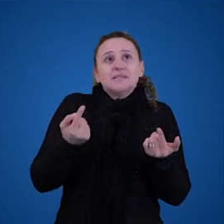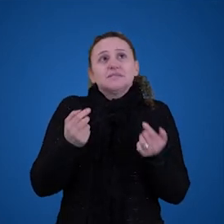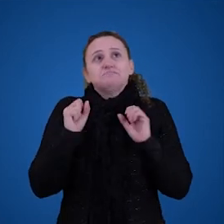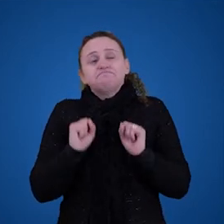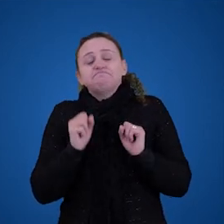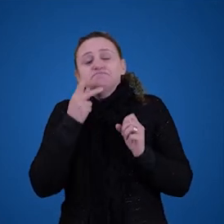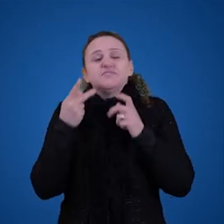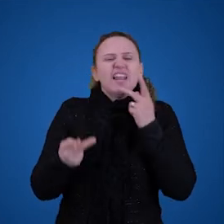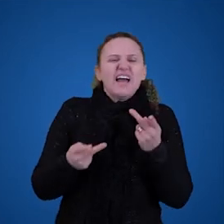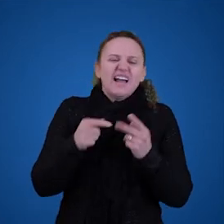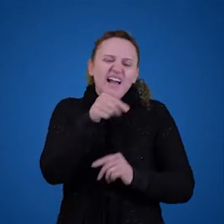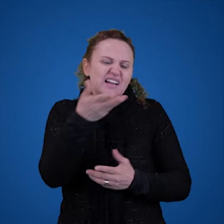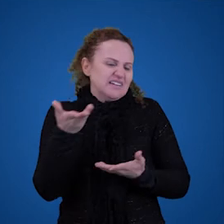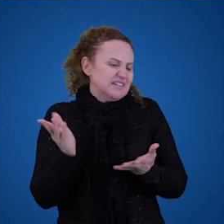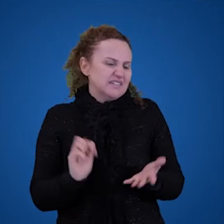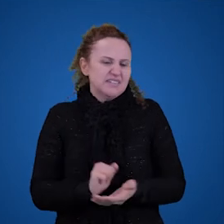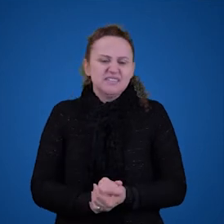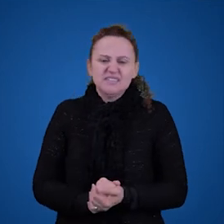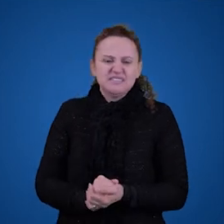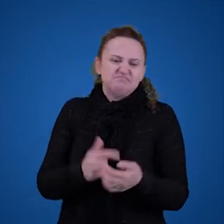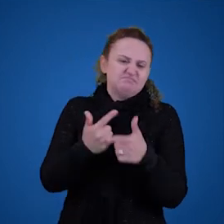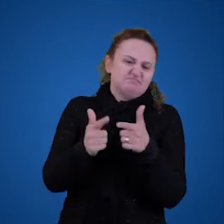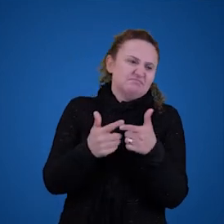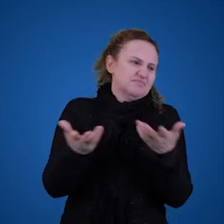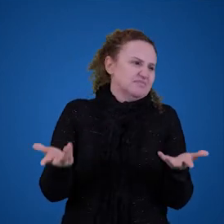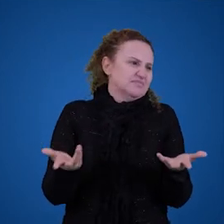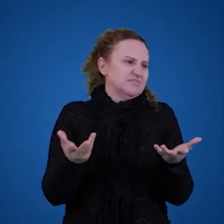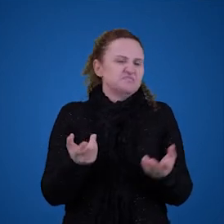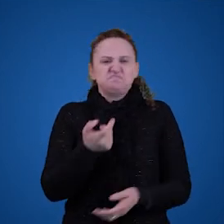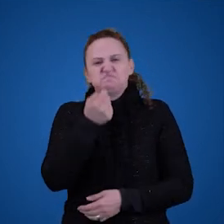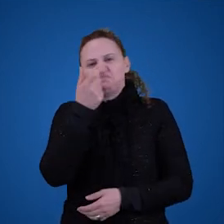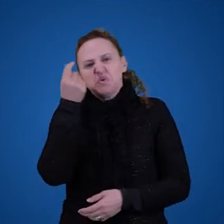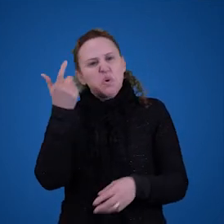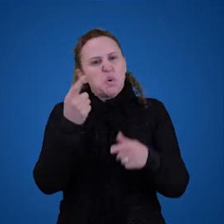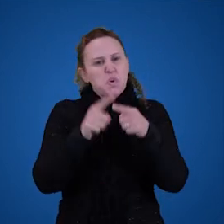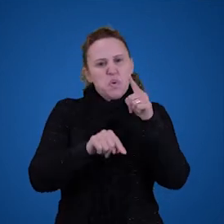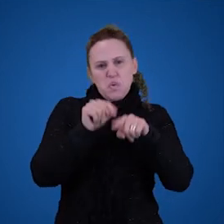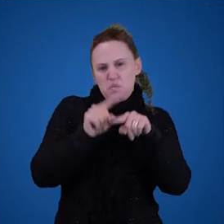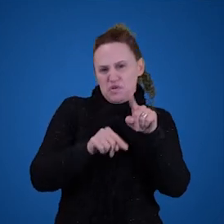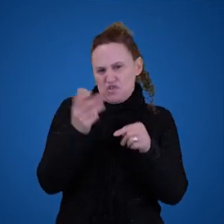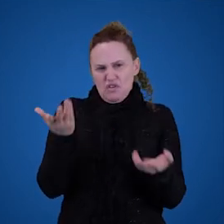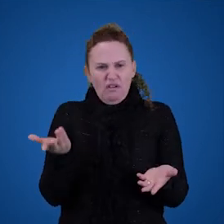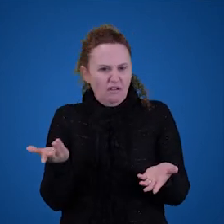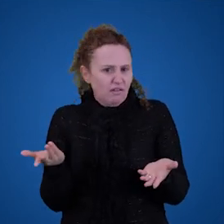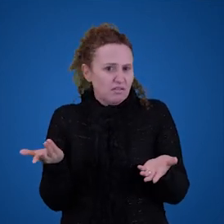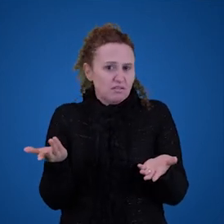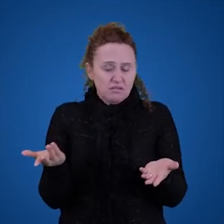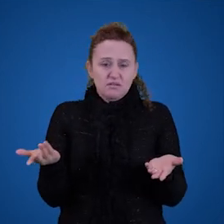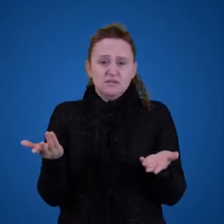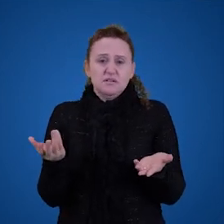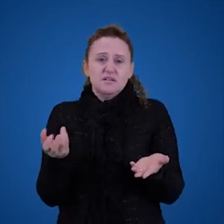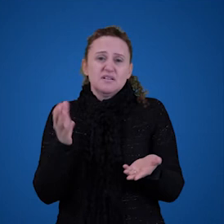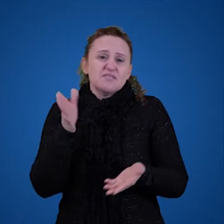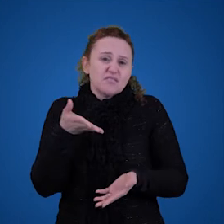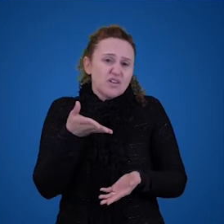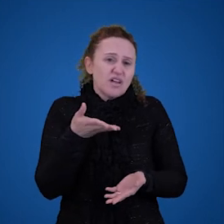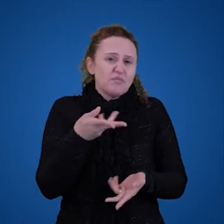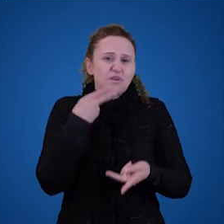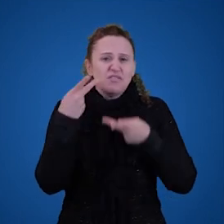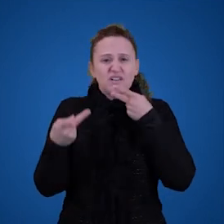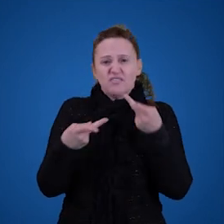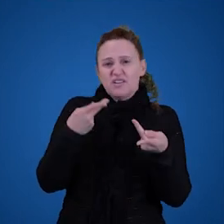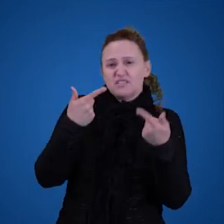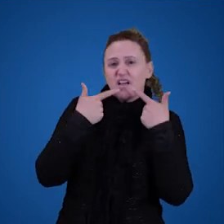besteira porque há muito pouco personagem ficcional ou objeto ficcional para a gente sair nomeando. Nossa linguagem